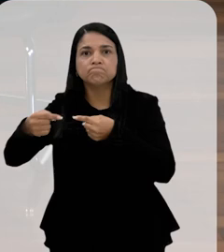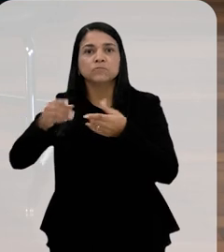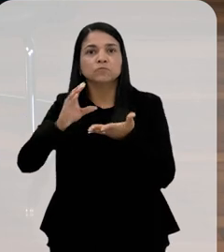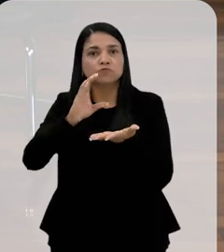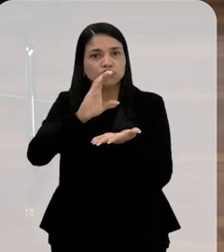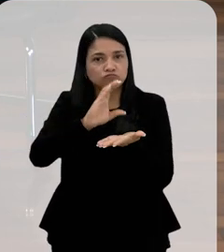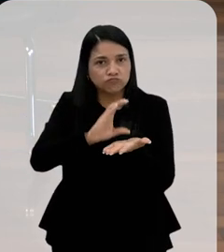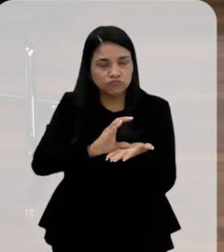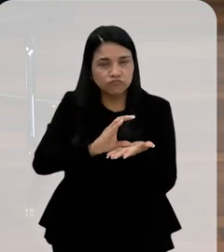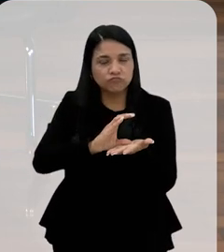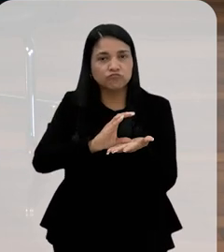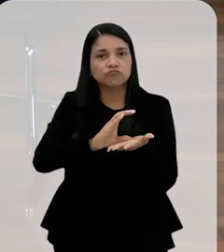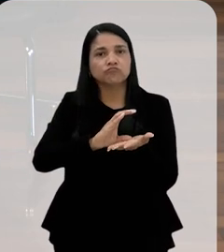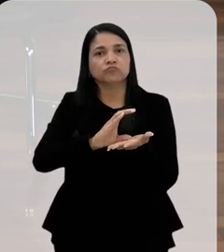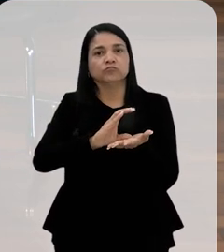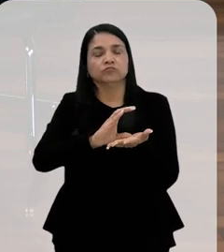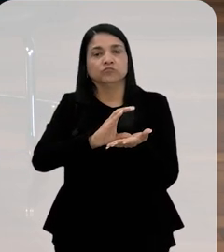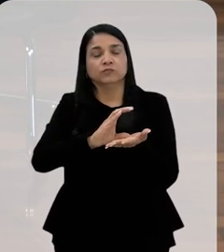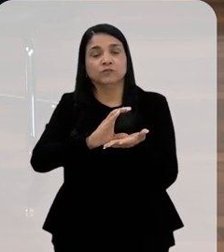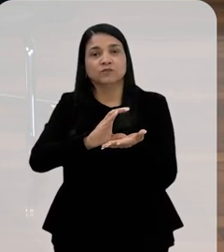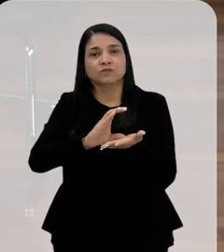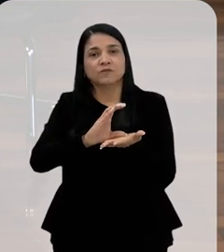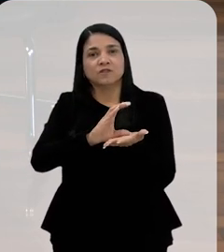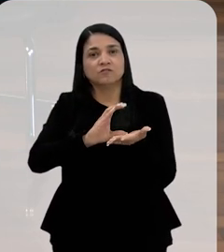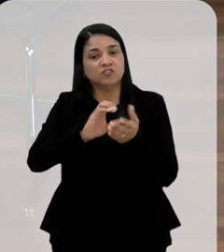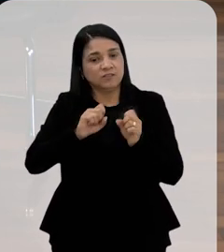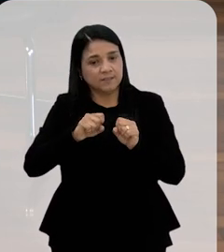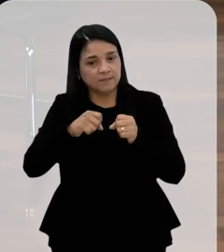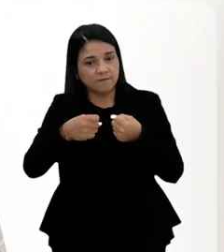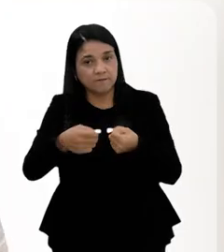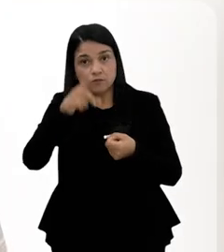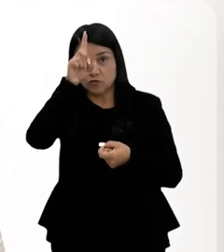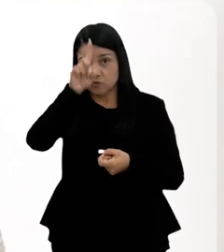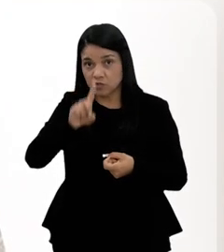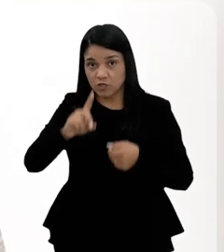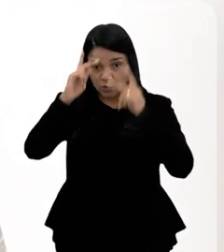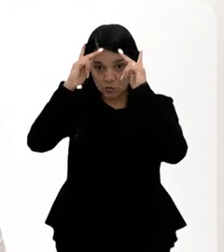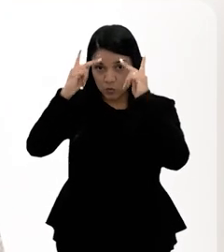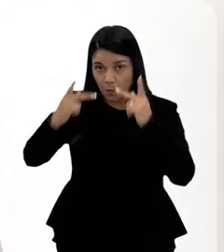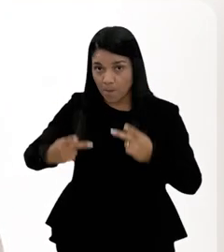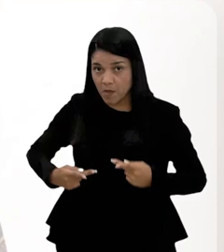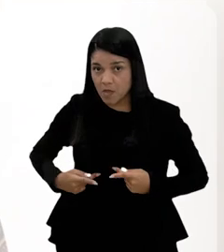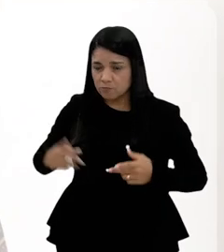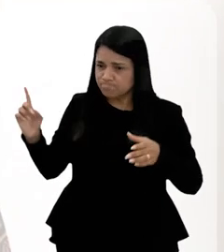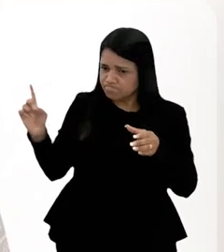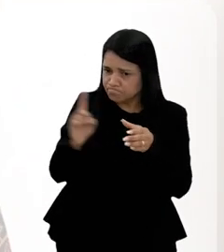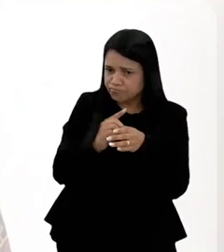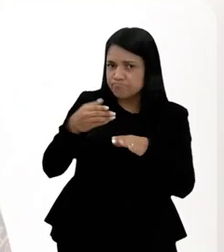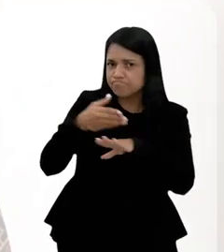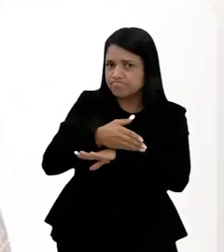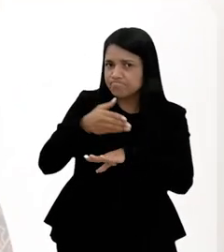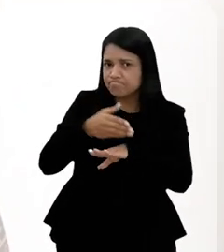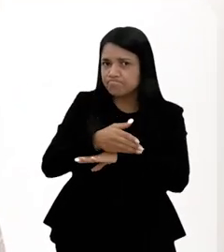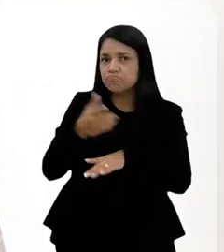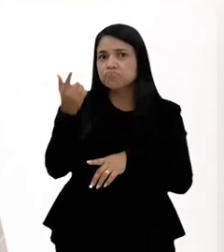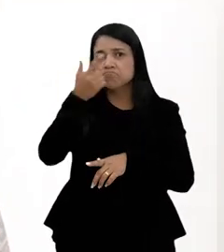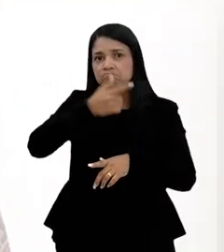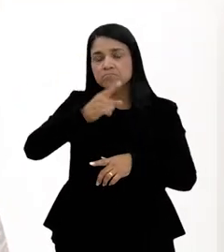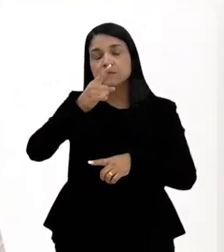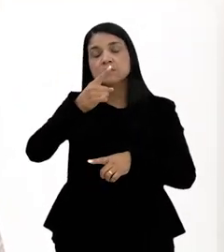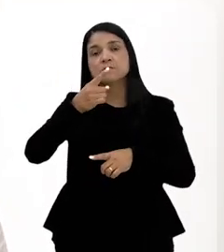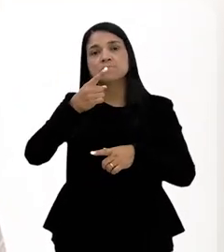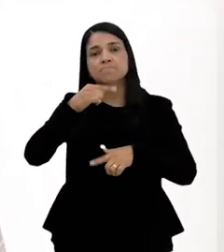espaço dos conselhos, principalmente do Conselho de Defesa dos Direitos Humanos, para que nós possamos ganhar